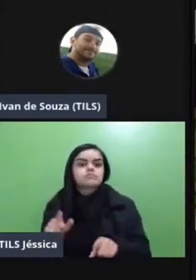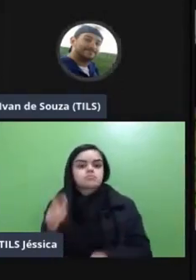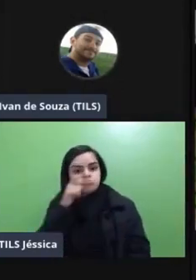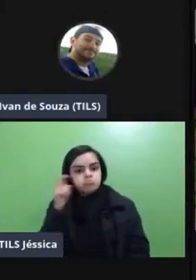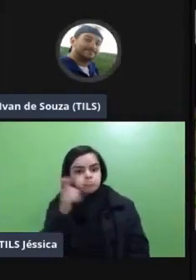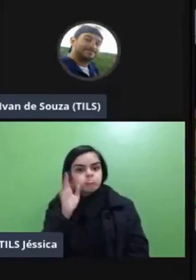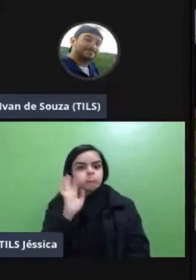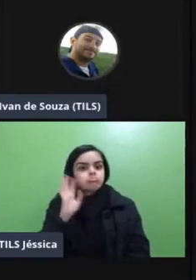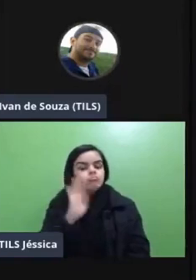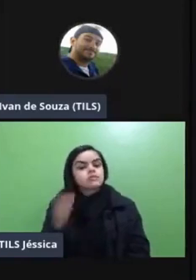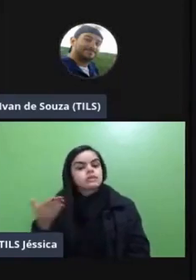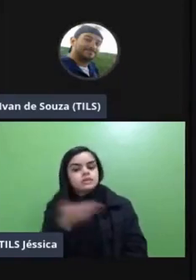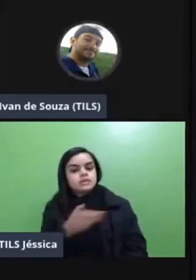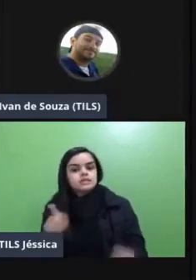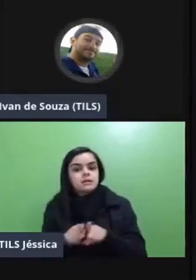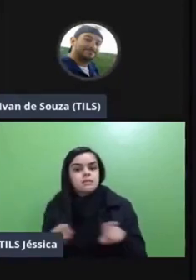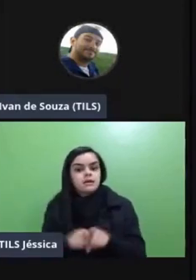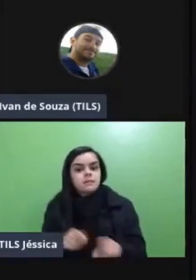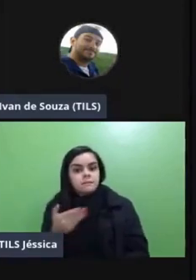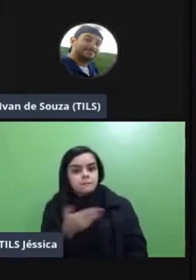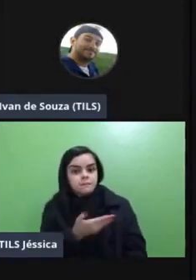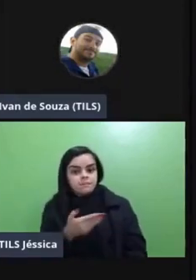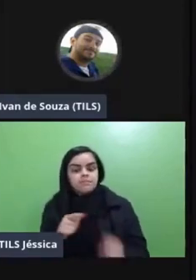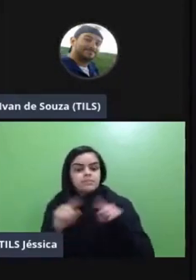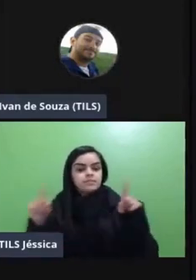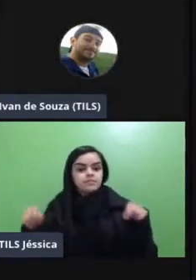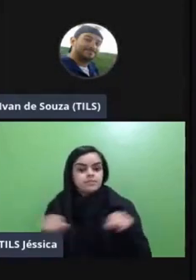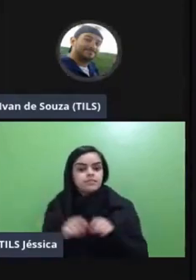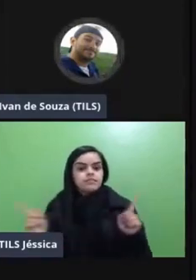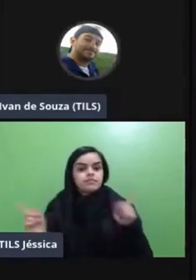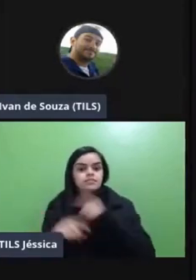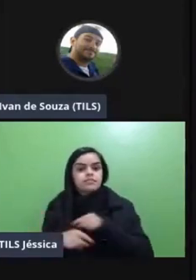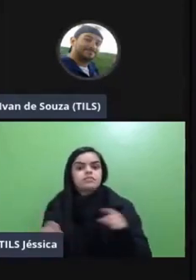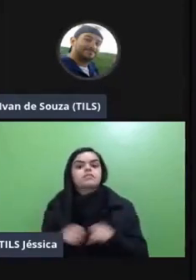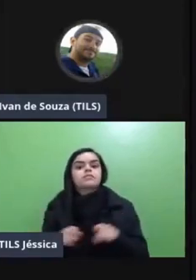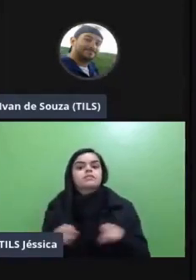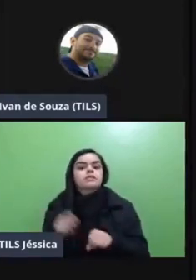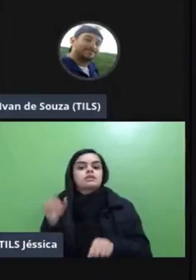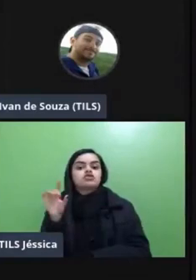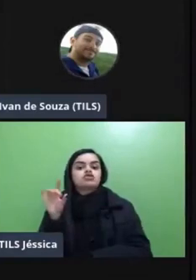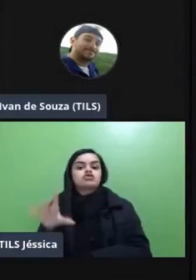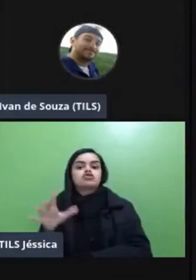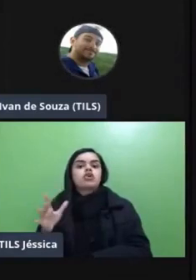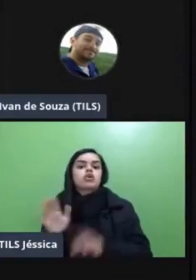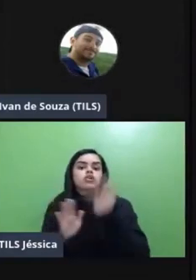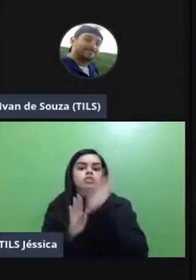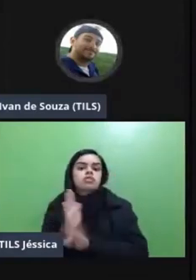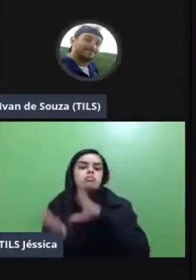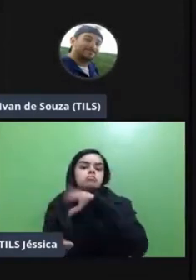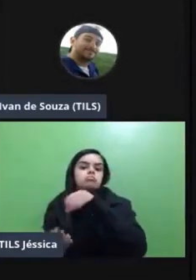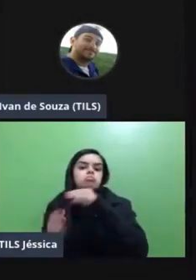e outra indicação de leitura esse aqui que é o da sala de aula invertida para quem quiser saber mais porque sala de aula investida não é só eu colocar o texto no xerox né